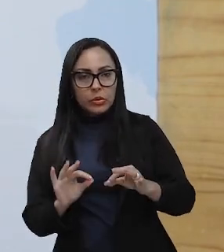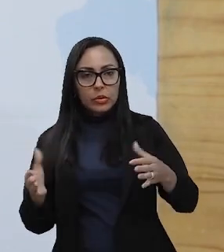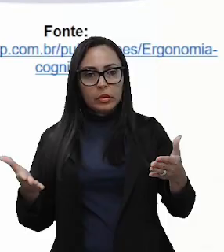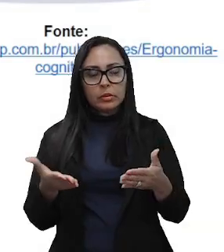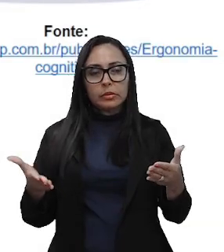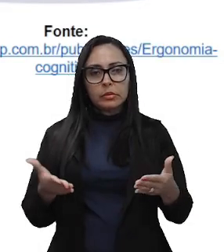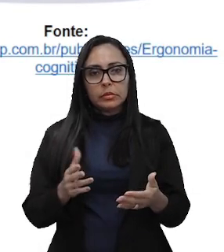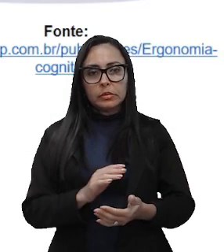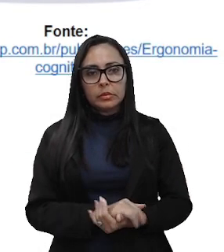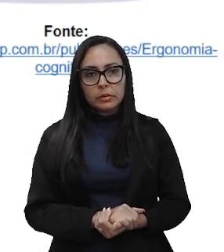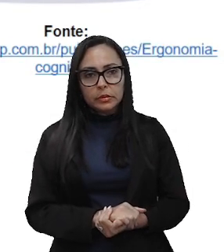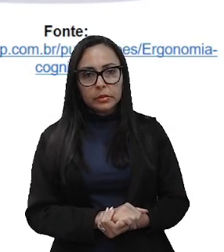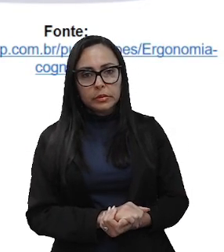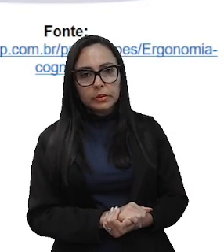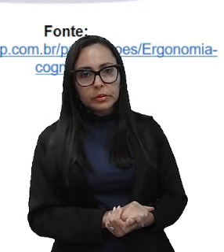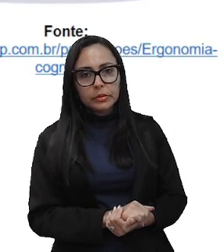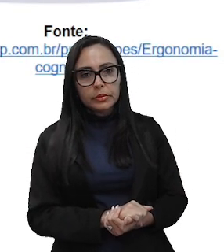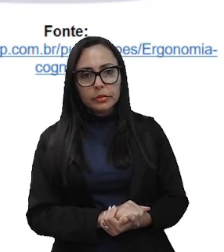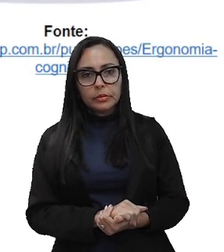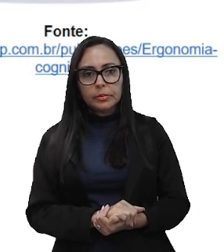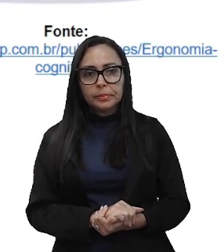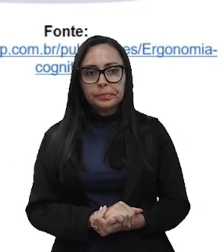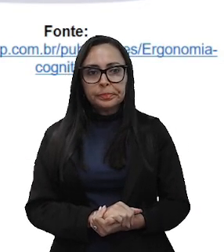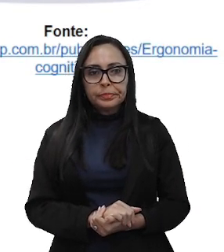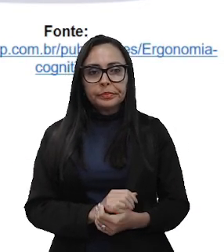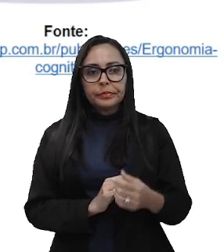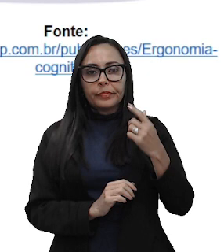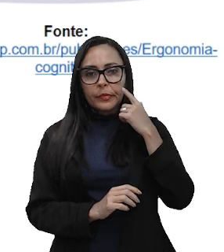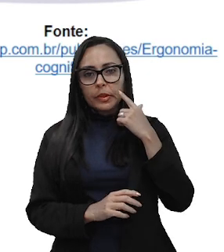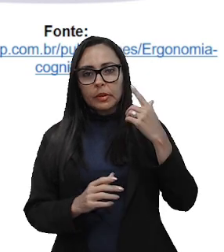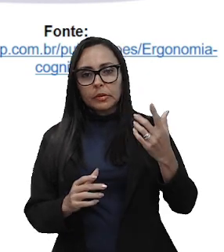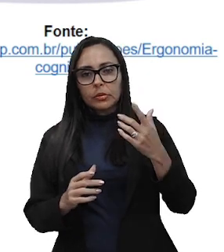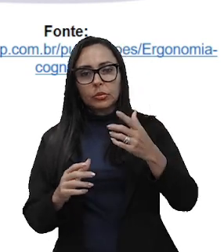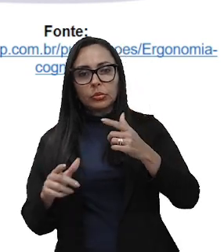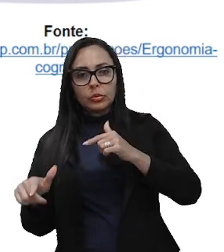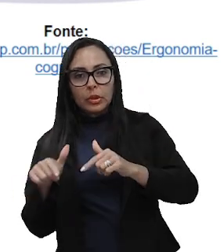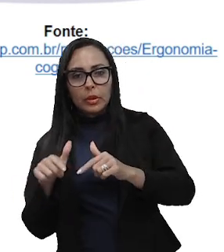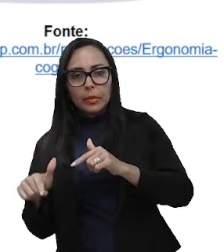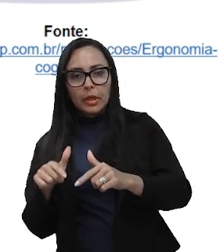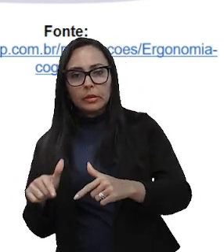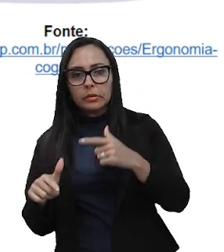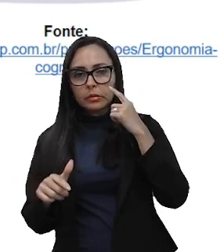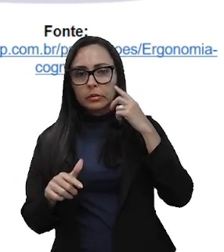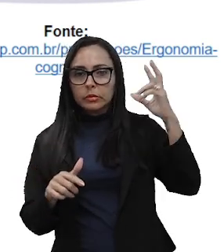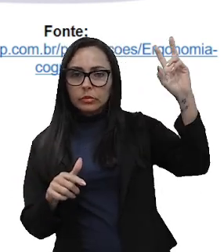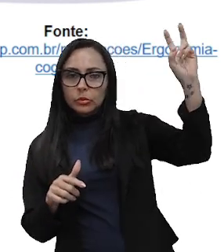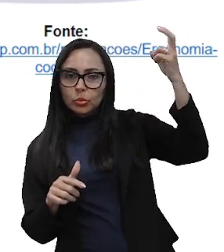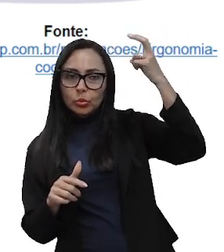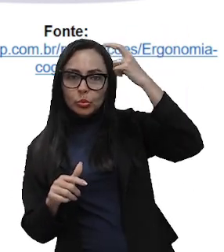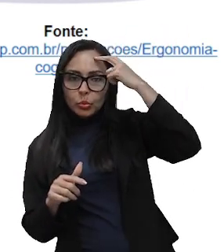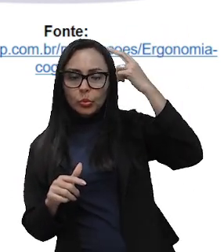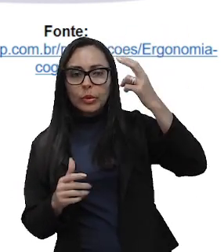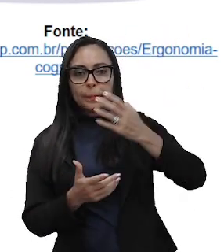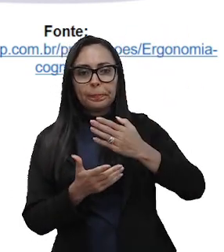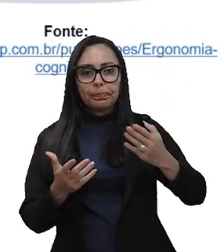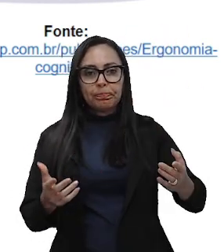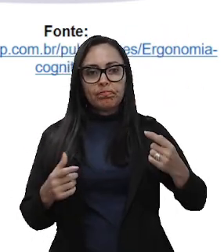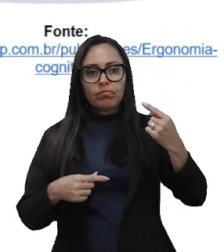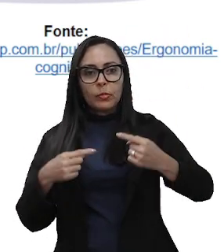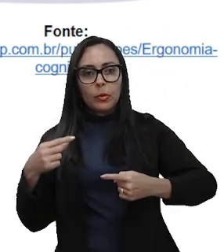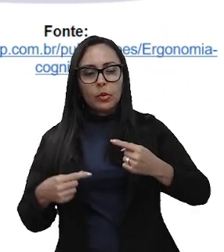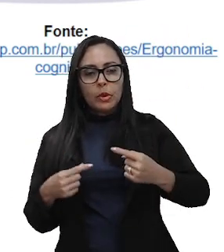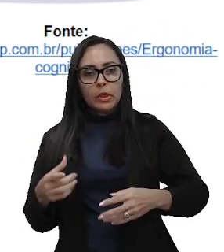A ergonomia organizacional trata da organização do trabalho, incluindo a cultura, a política,